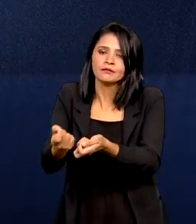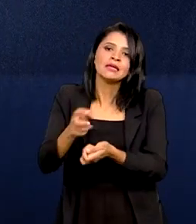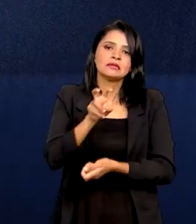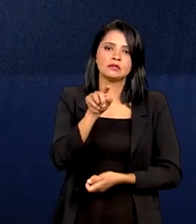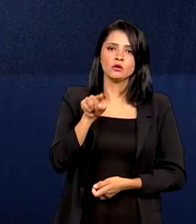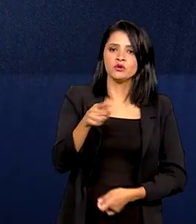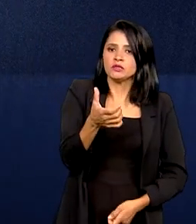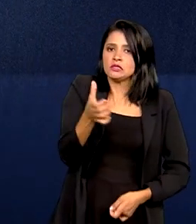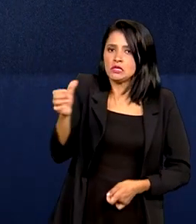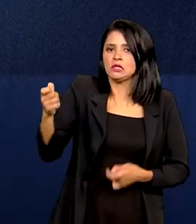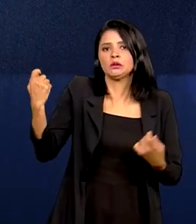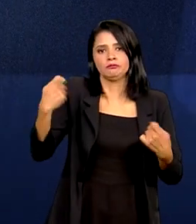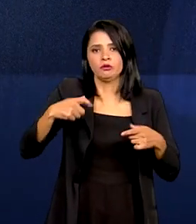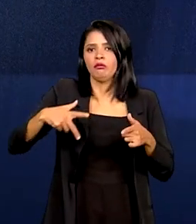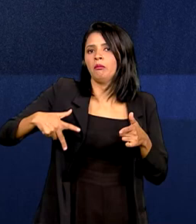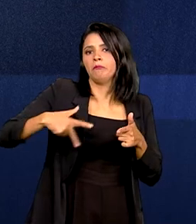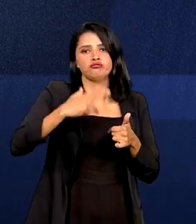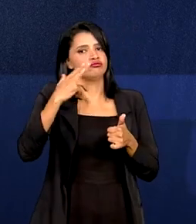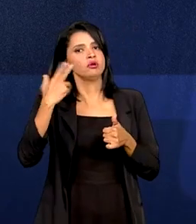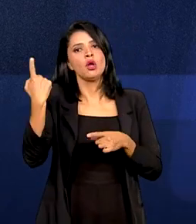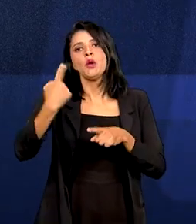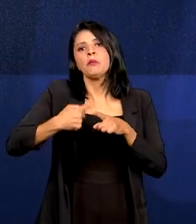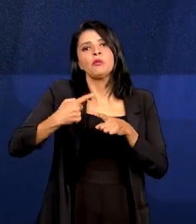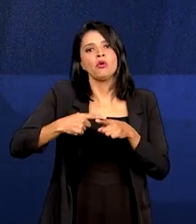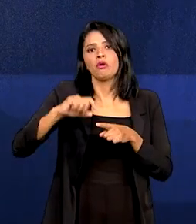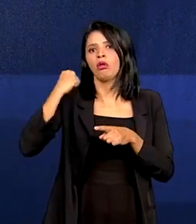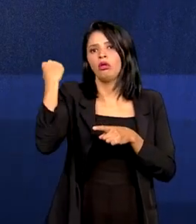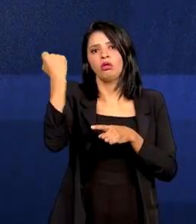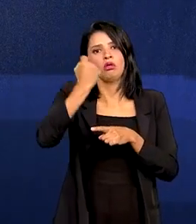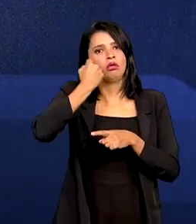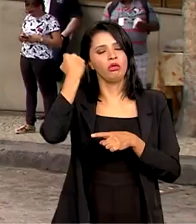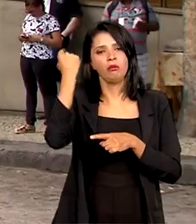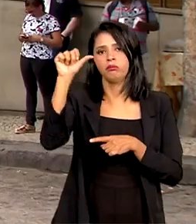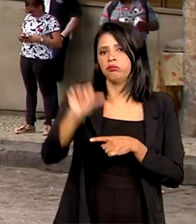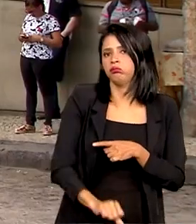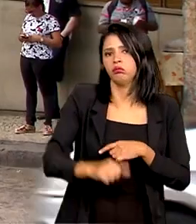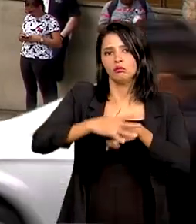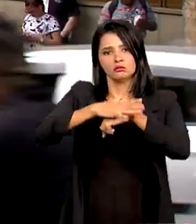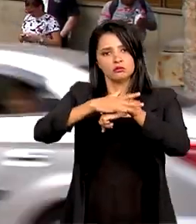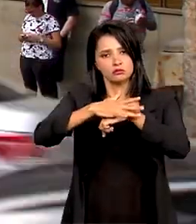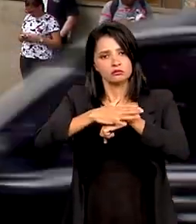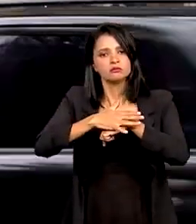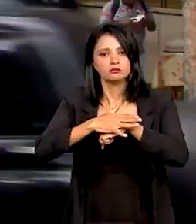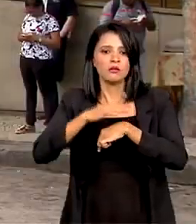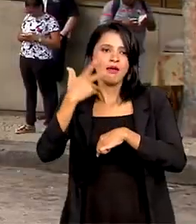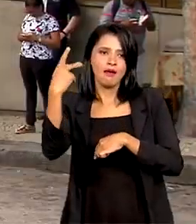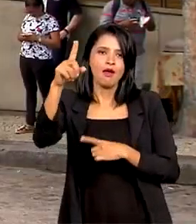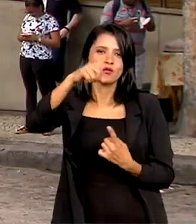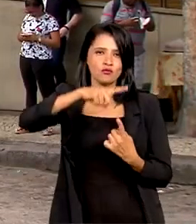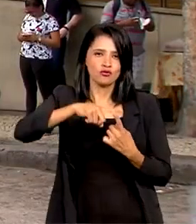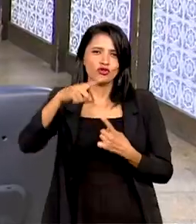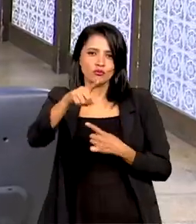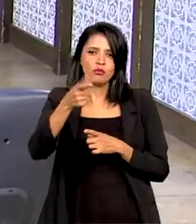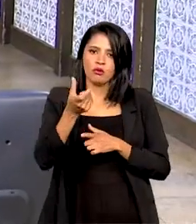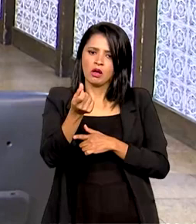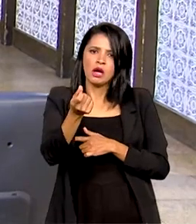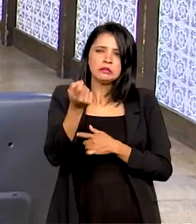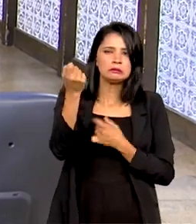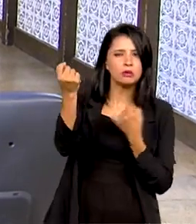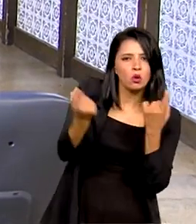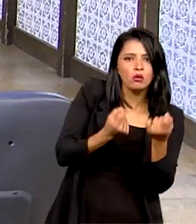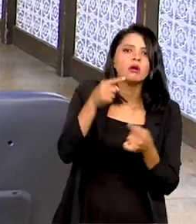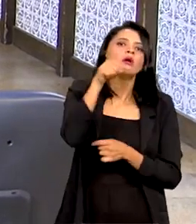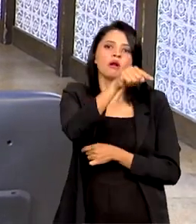tiveram o órgão amputado por causa de complicações da doença. E embora seja um tipo de câncer raro, o SUS